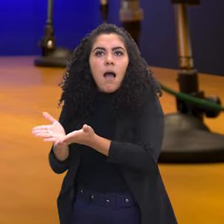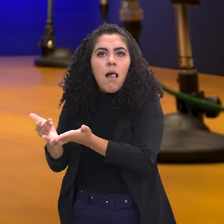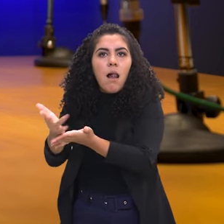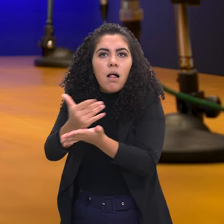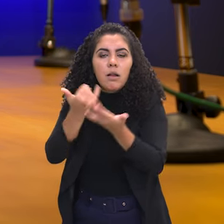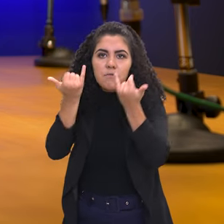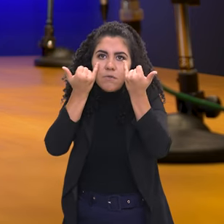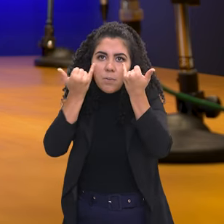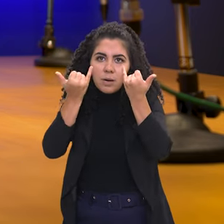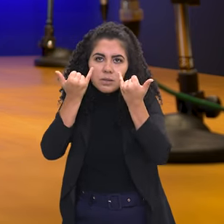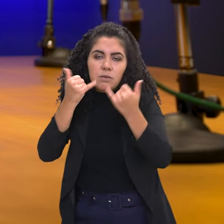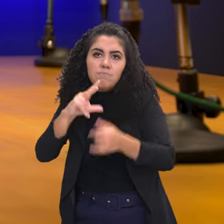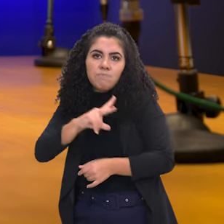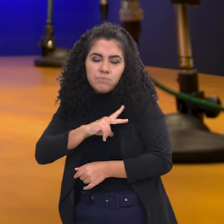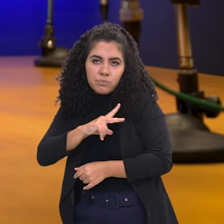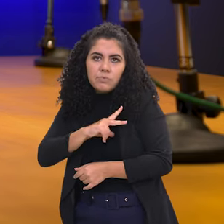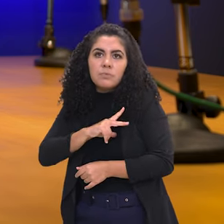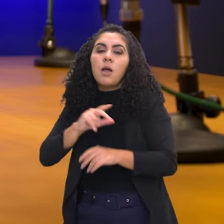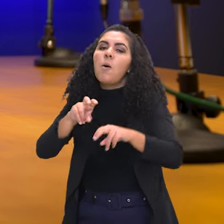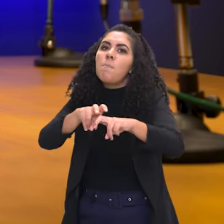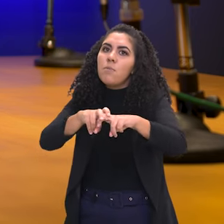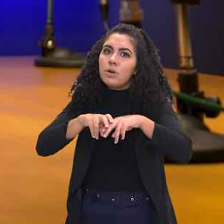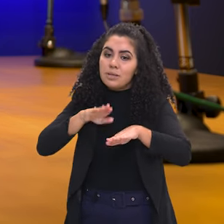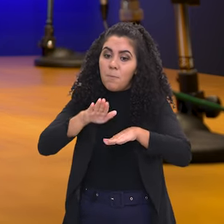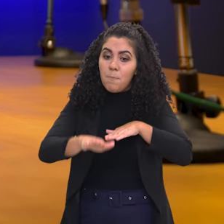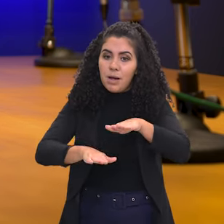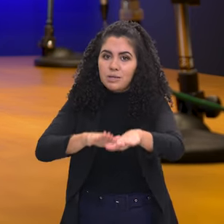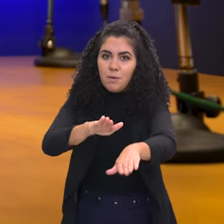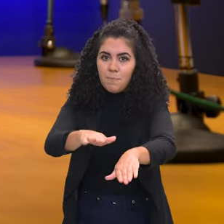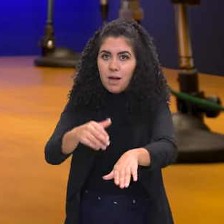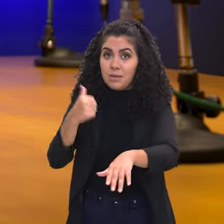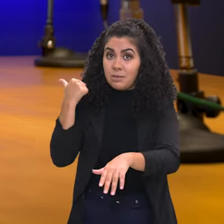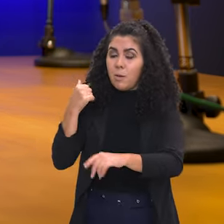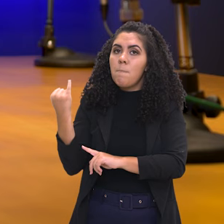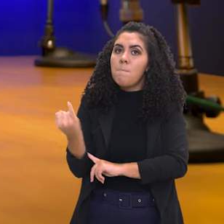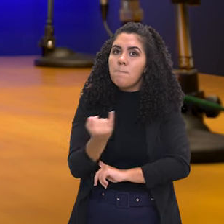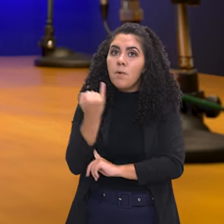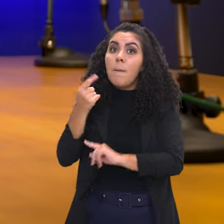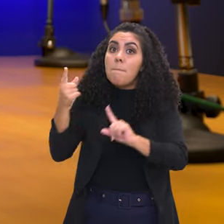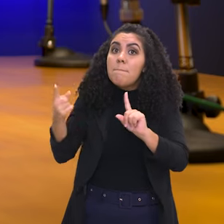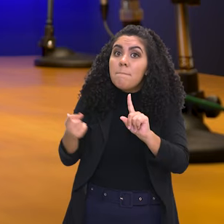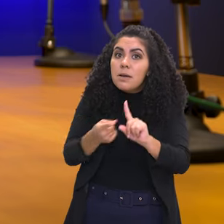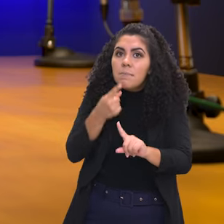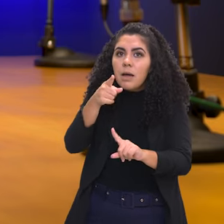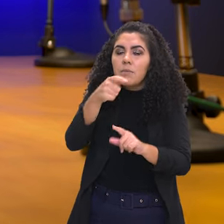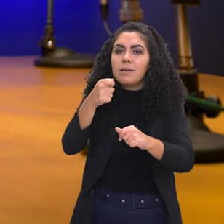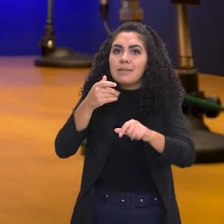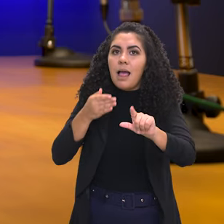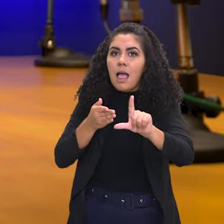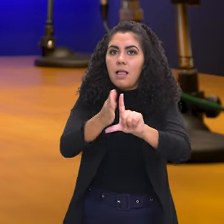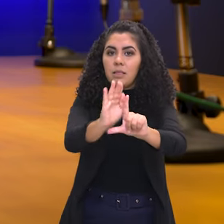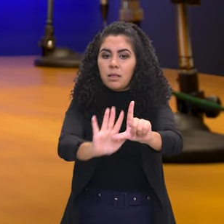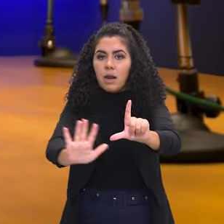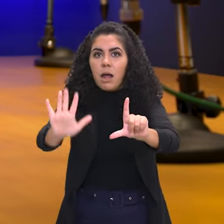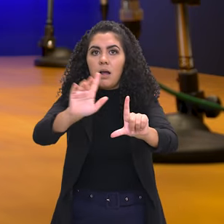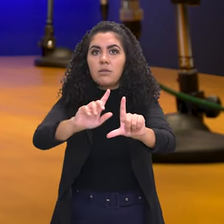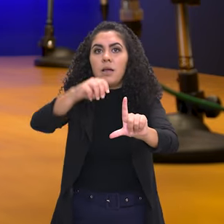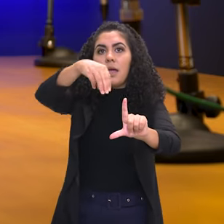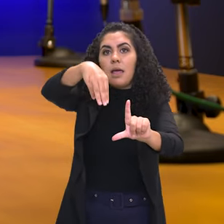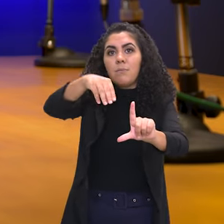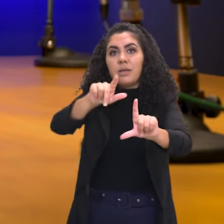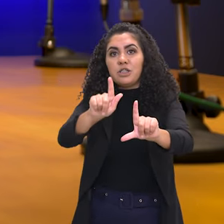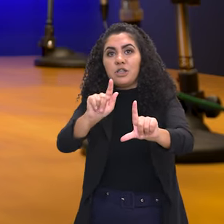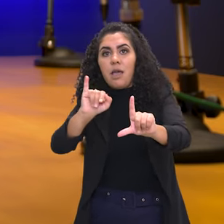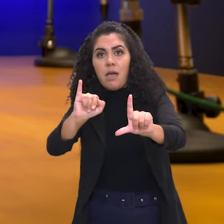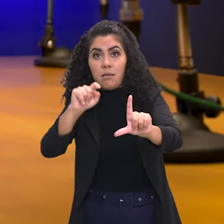pessoais de candidatos. Por isso esse vídeo de passo a passo é tão importante. Você tem que entrar primeiro na página do MGI,